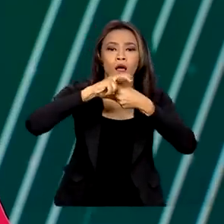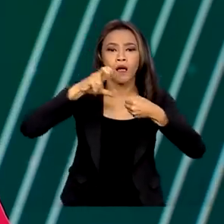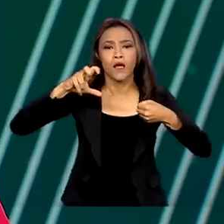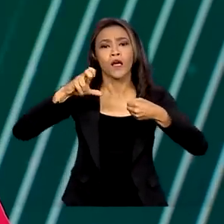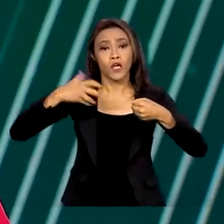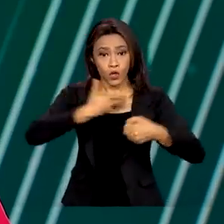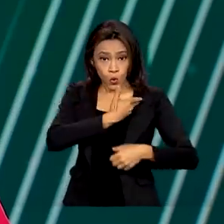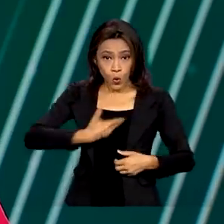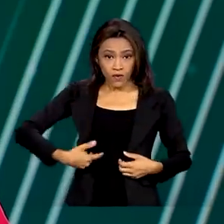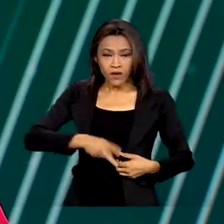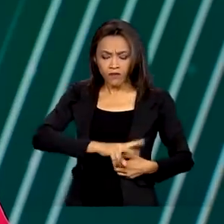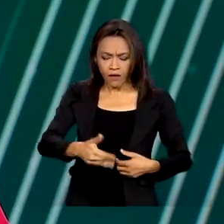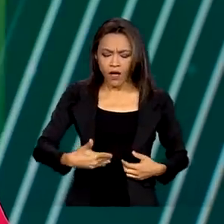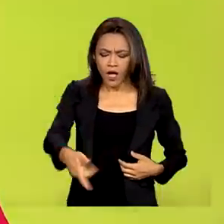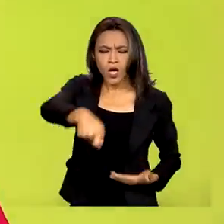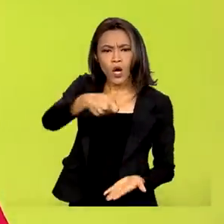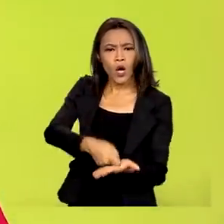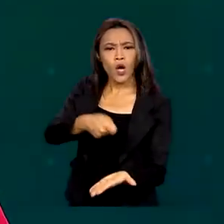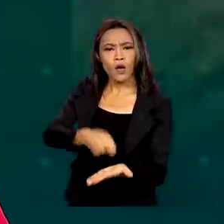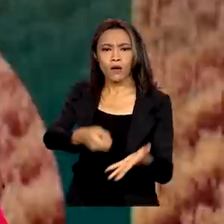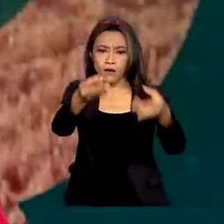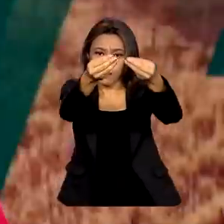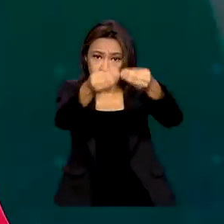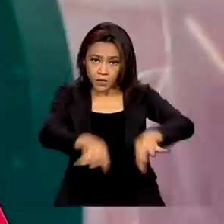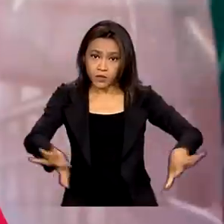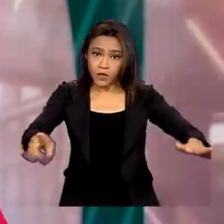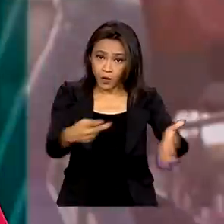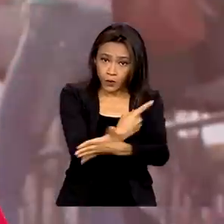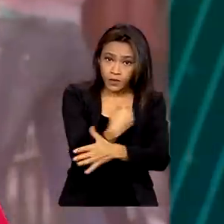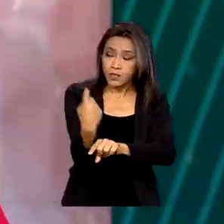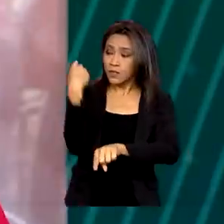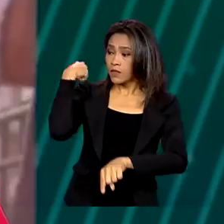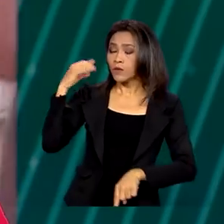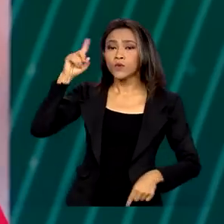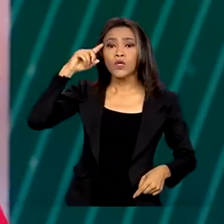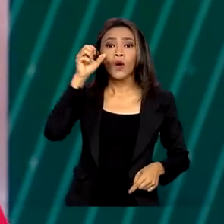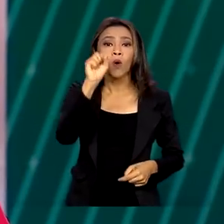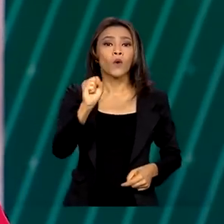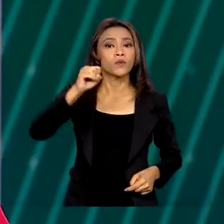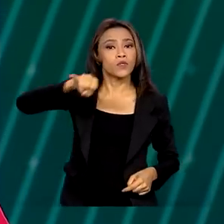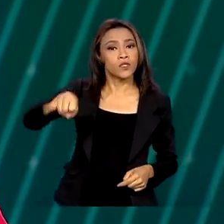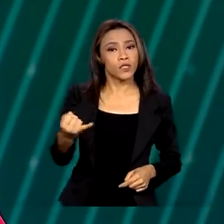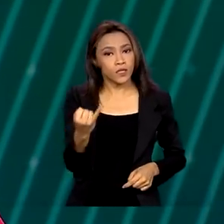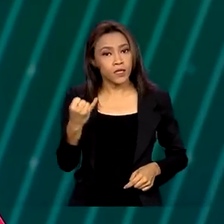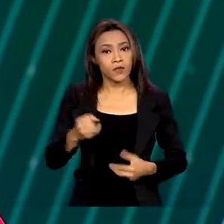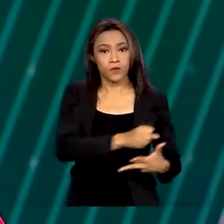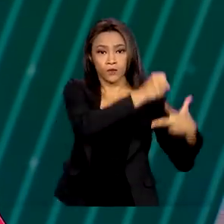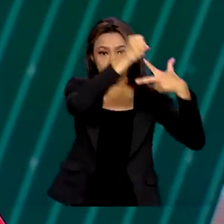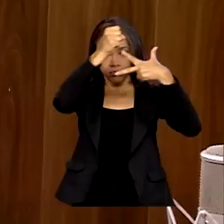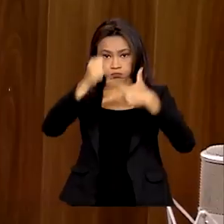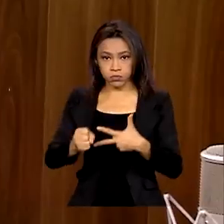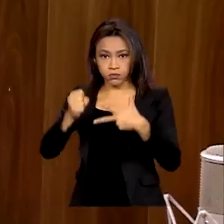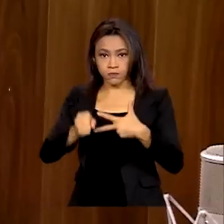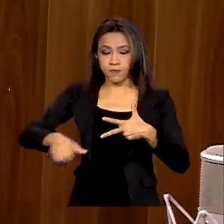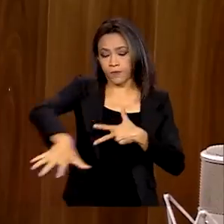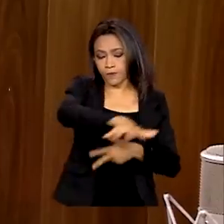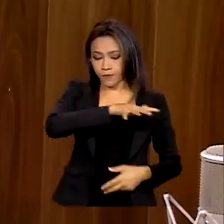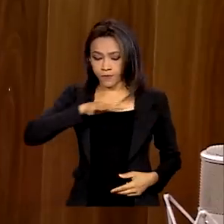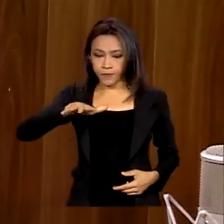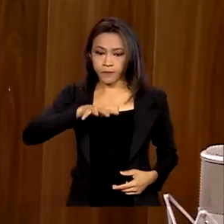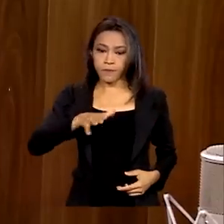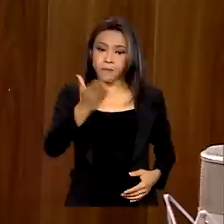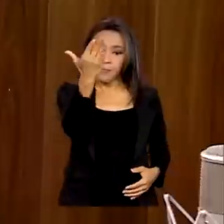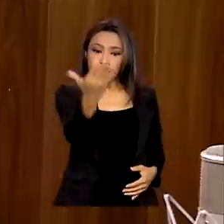cobrar os prejuízos causados pelos vândalos nos ataques de 8 de janeiro na Praça dos Três Poderes. Todos